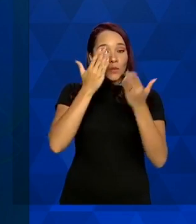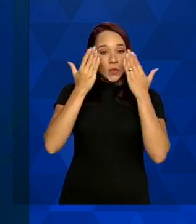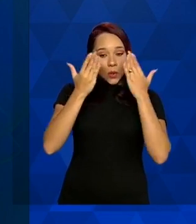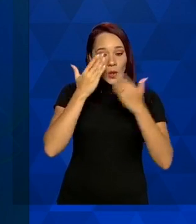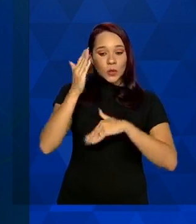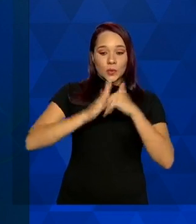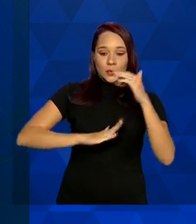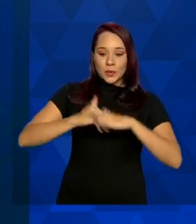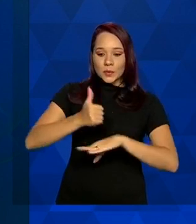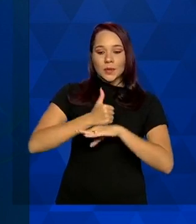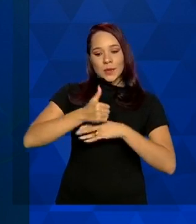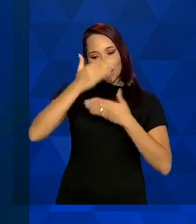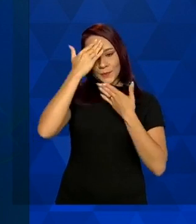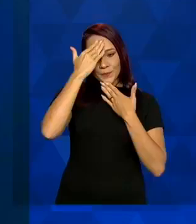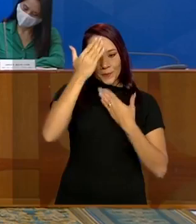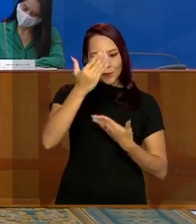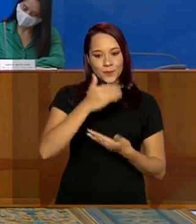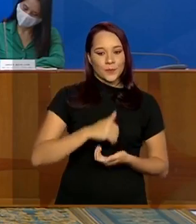Muito obrigada.